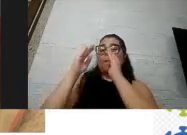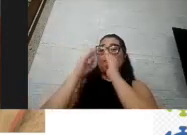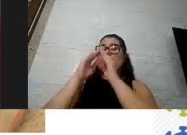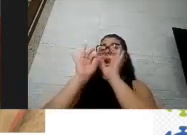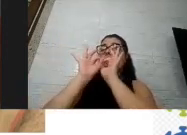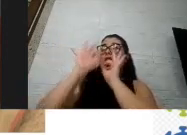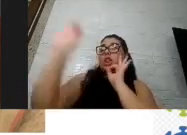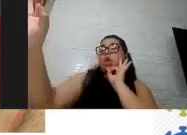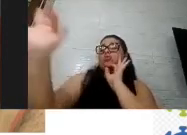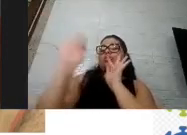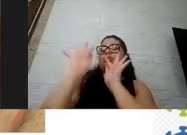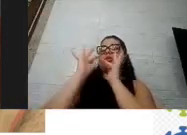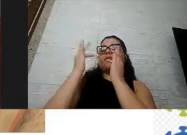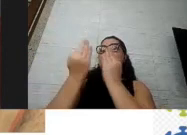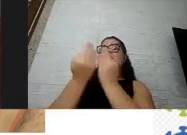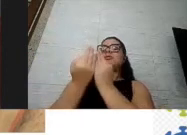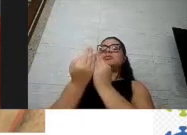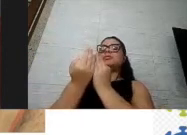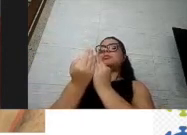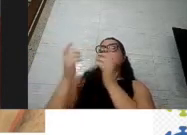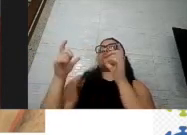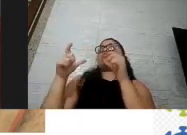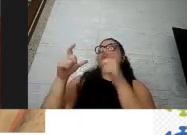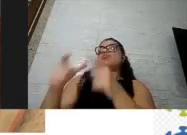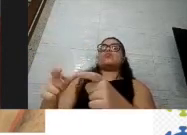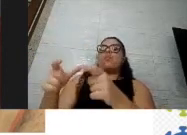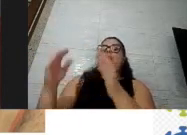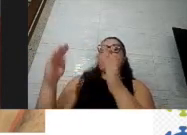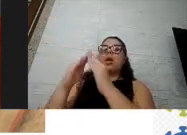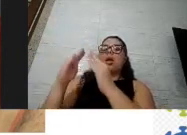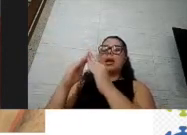família em residências